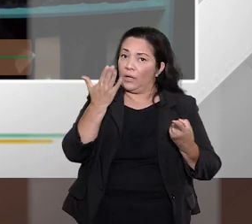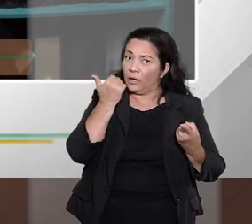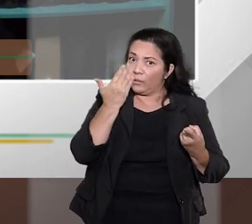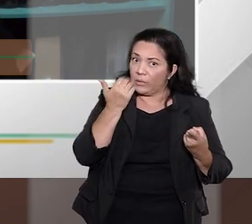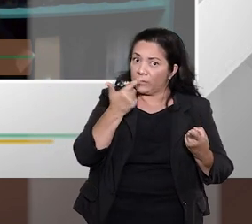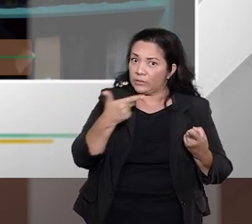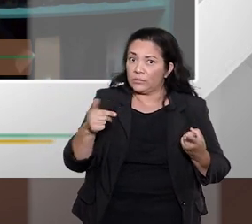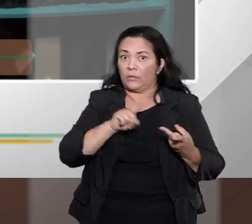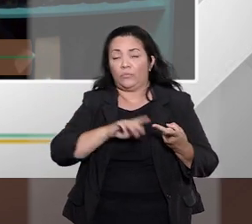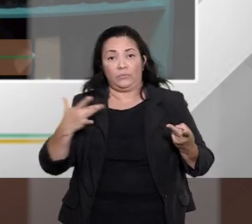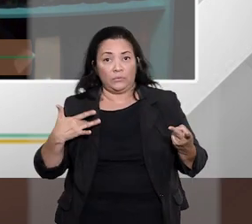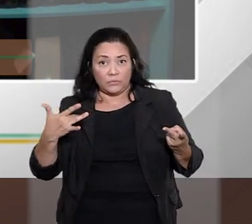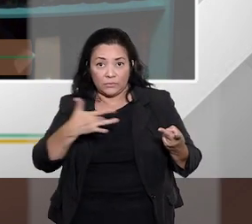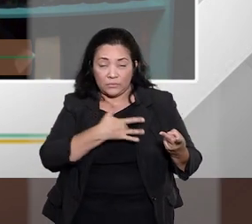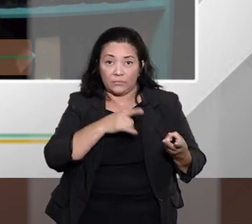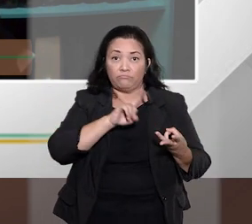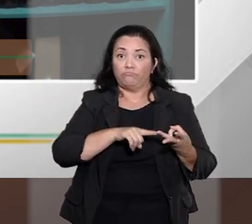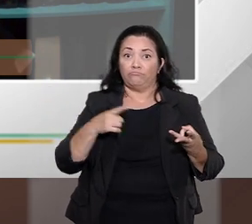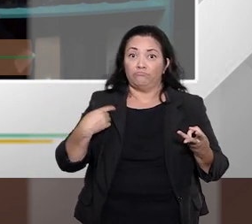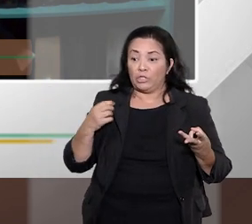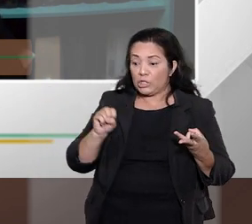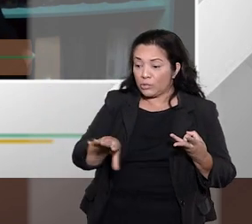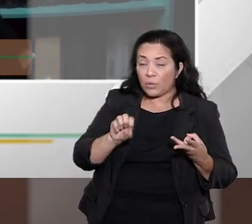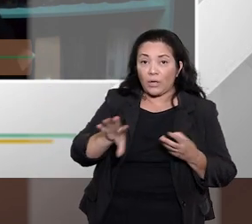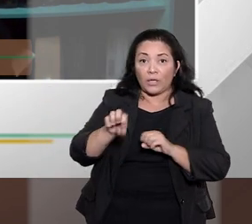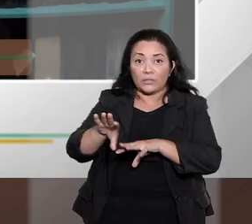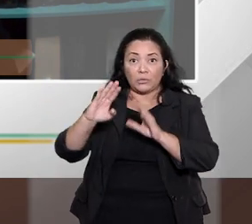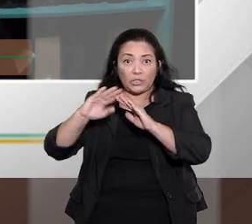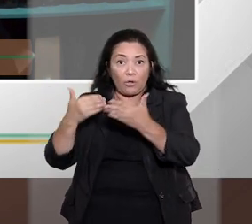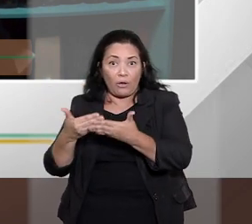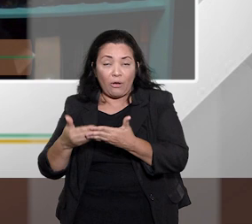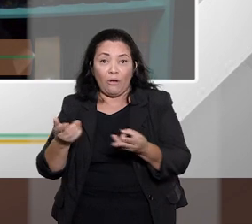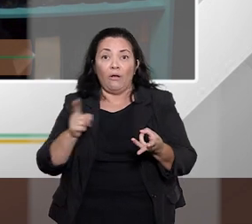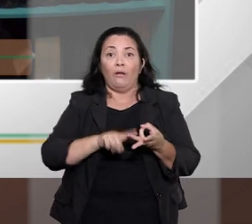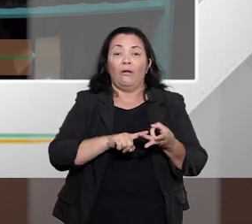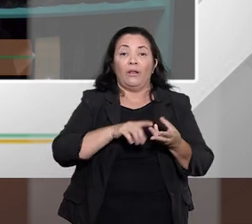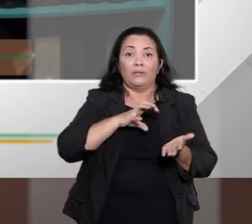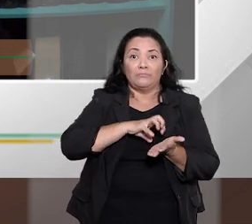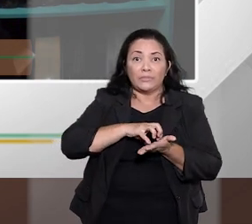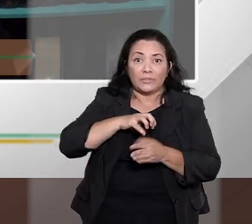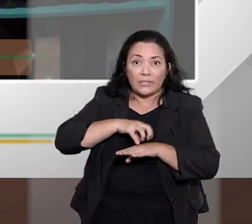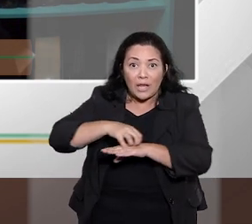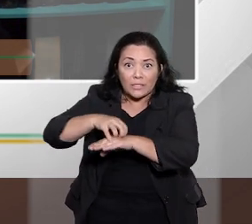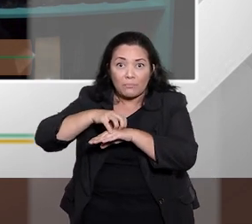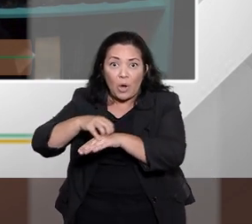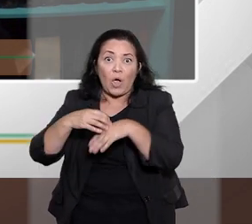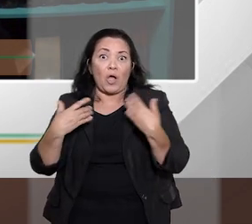gastos de saúde, gastos de educação, gastos de transporte